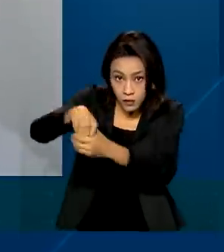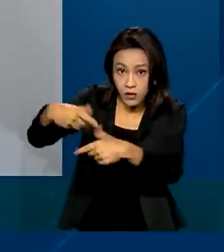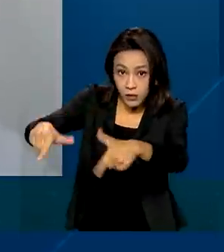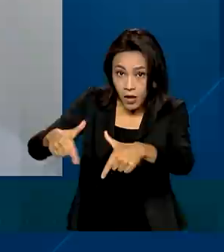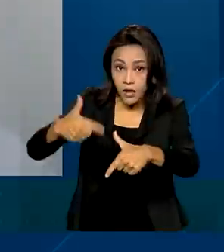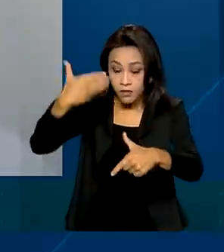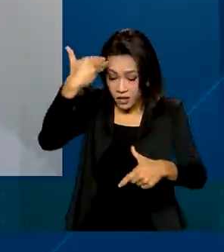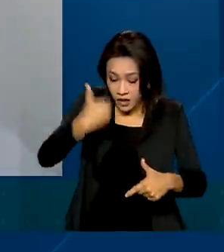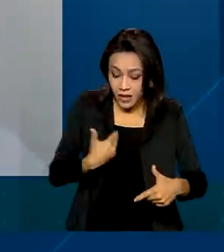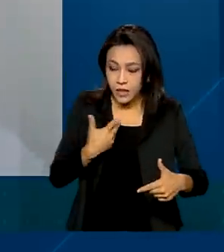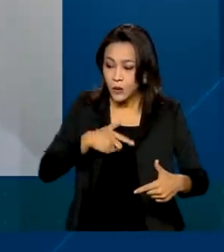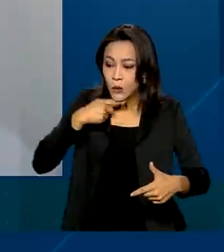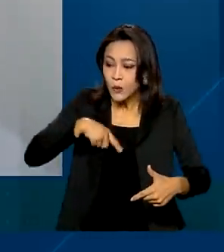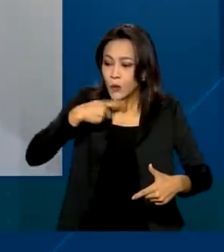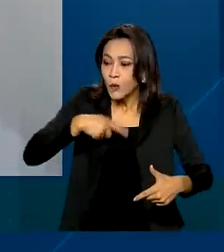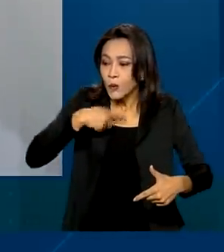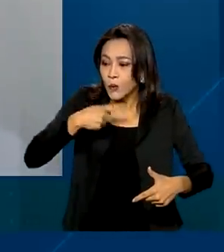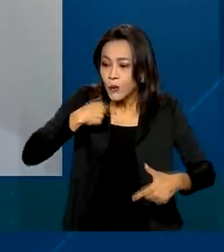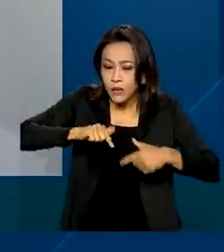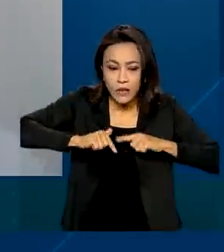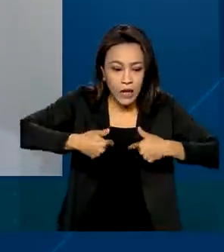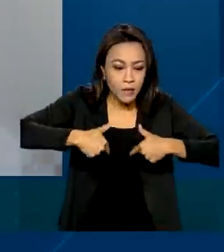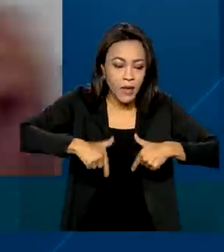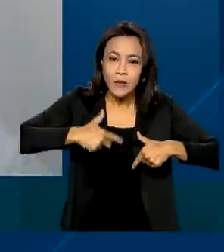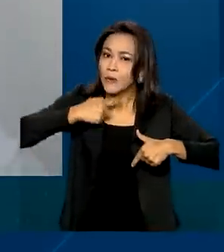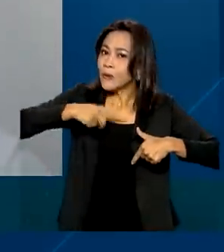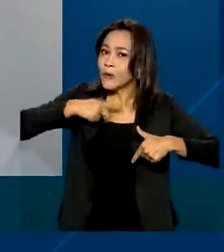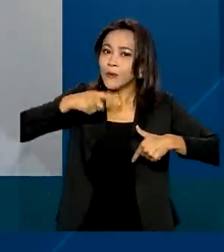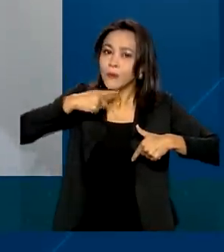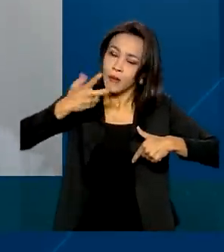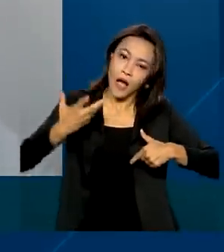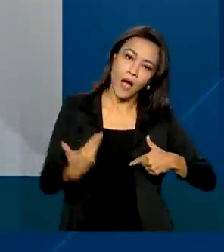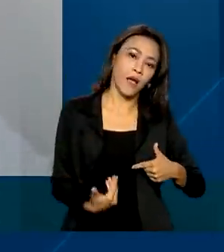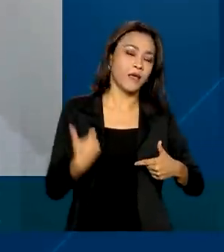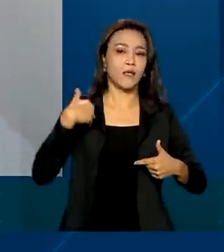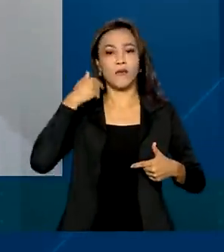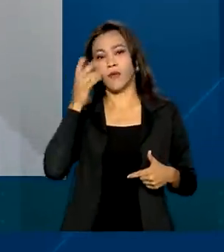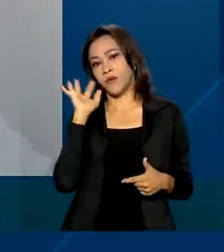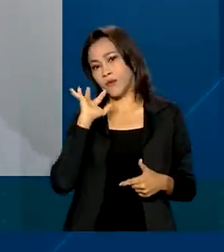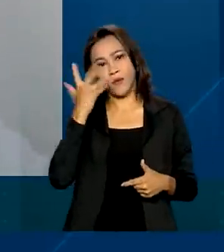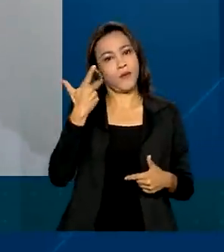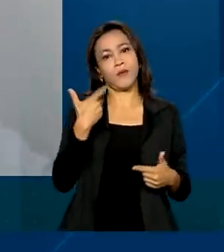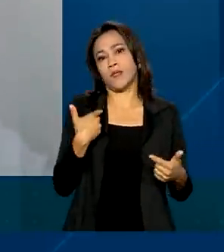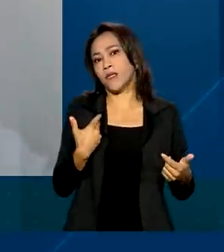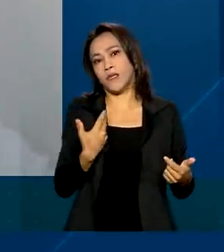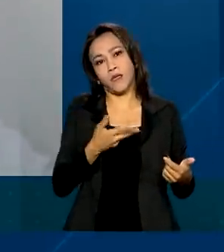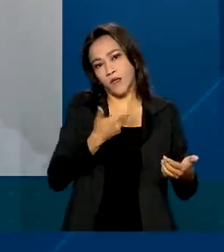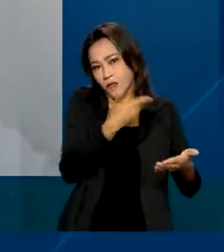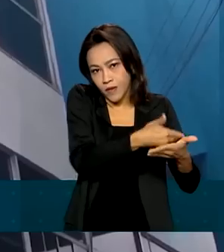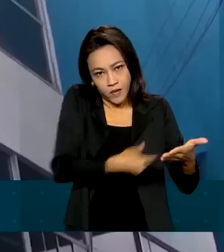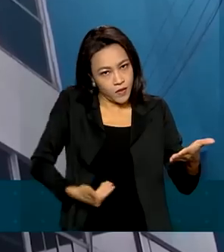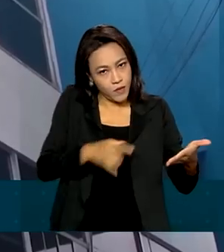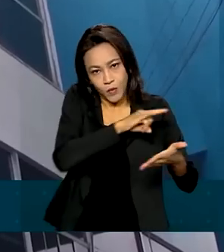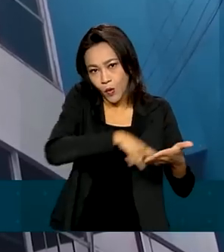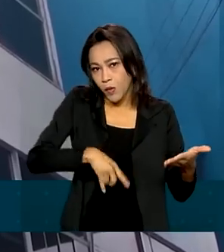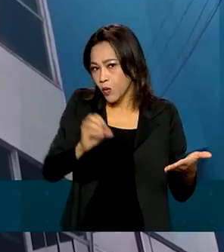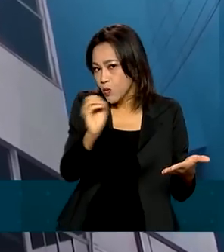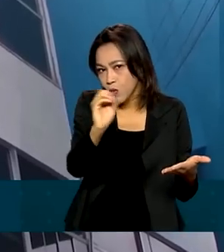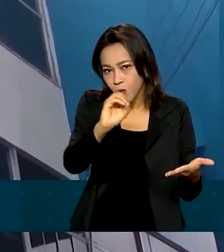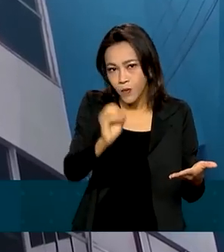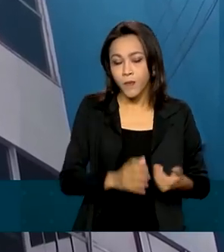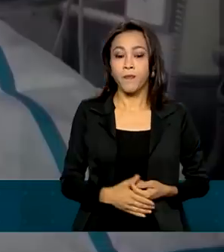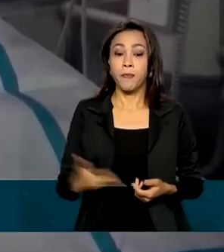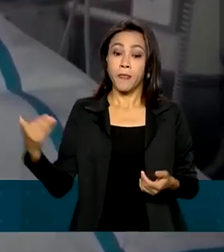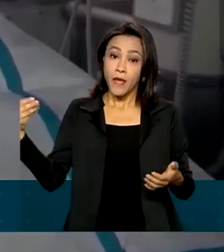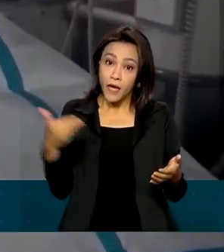sequela, que reduziu a capacidade laborativa do trabalhador, aí ele não vai conseguir fazer via análise documental. Esse procedimento